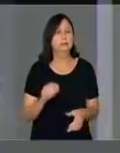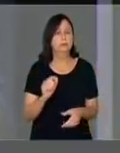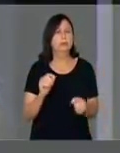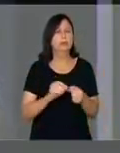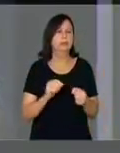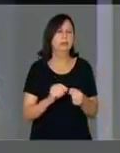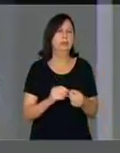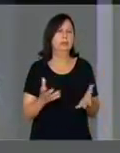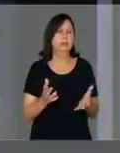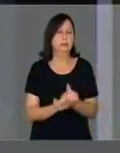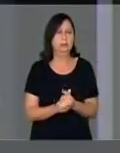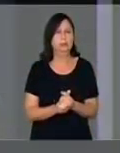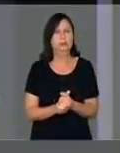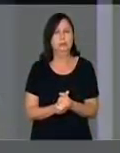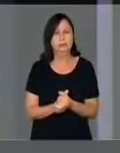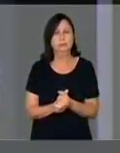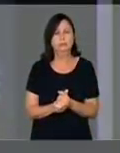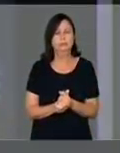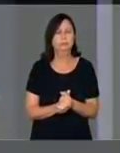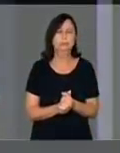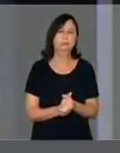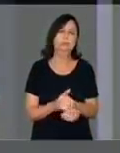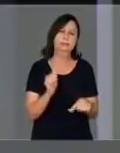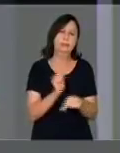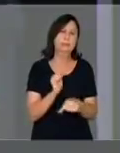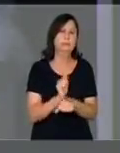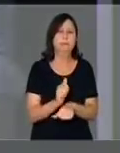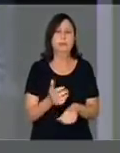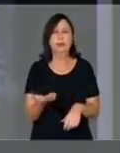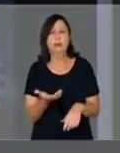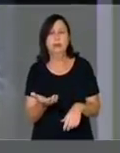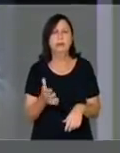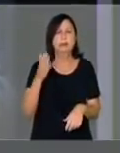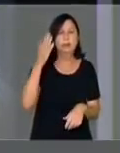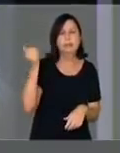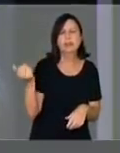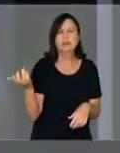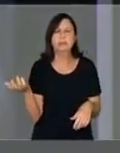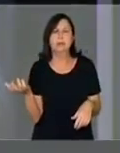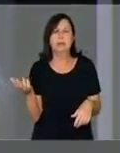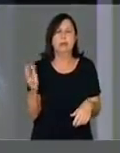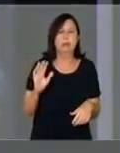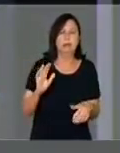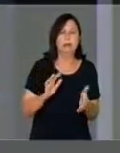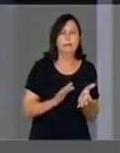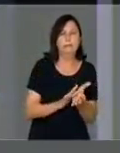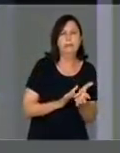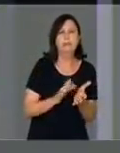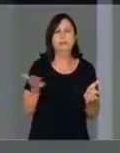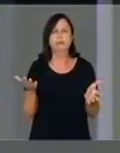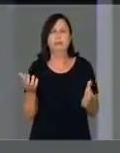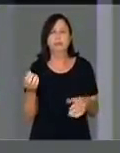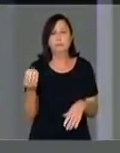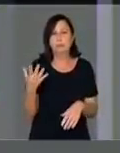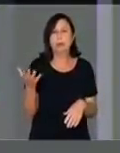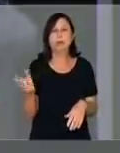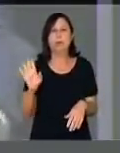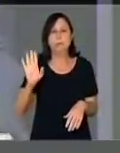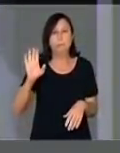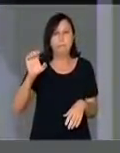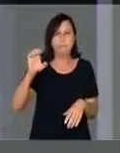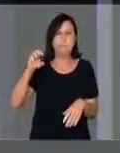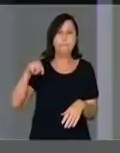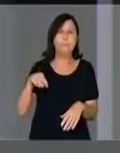fazendo. Então para. Para de querer saber a verdade, bonzinho. Eu quero saber quem do